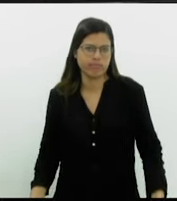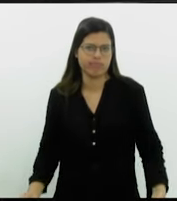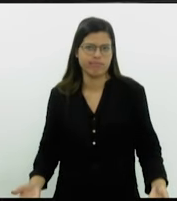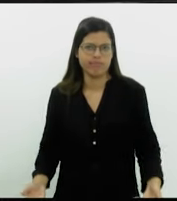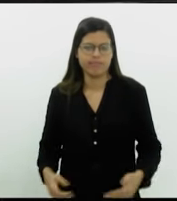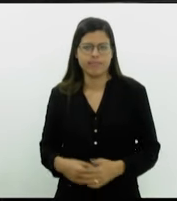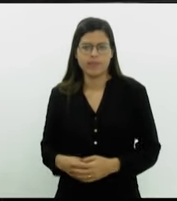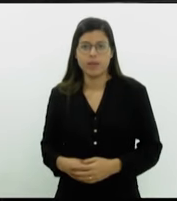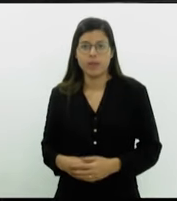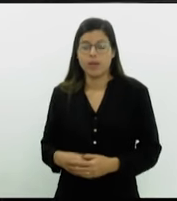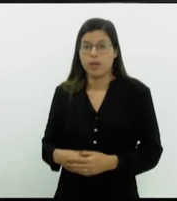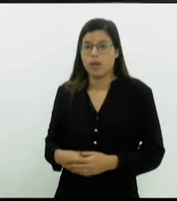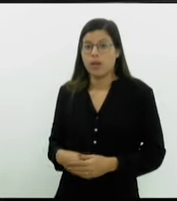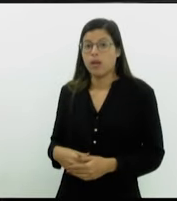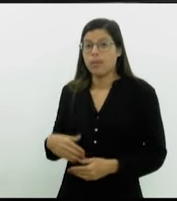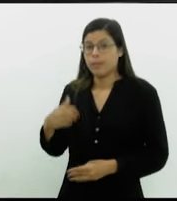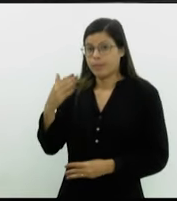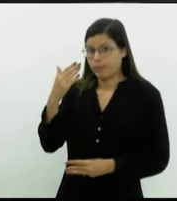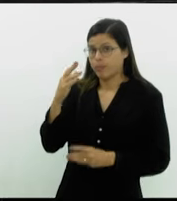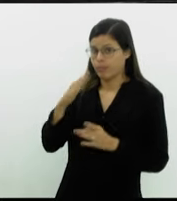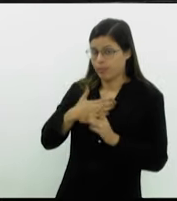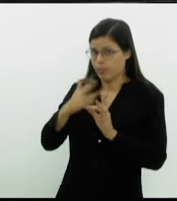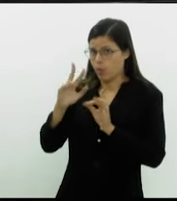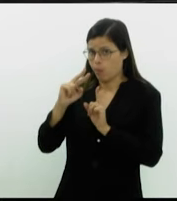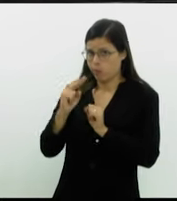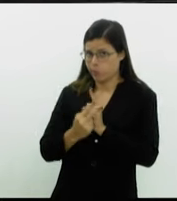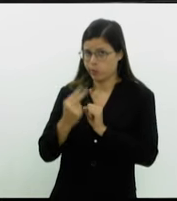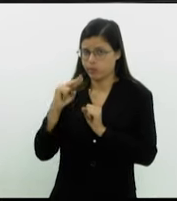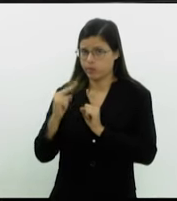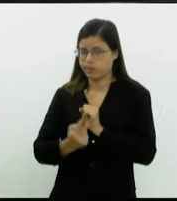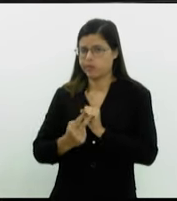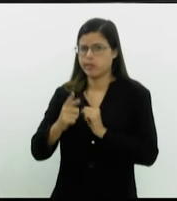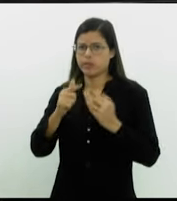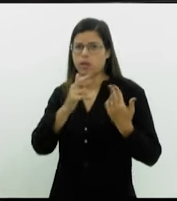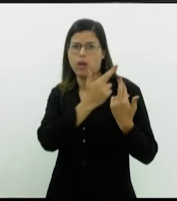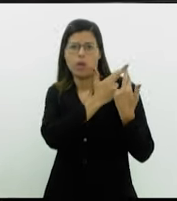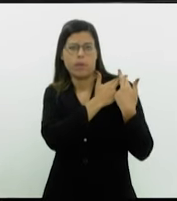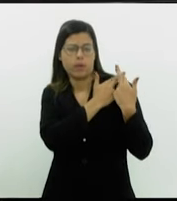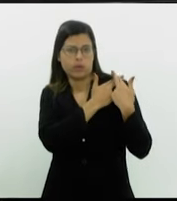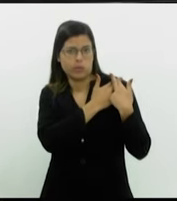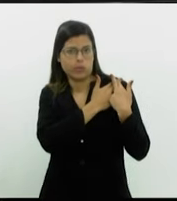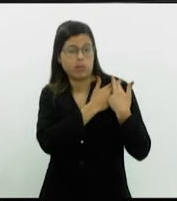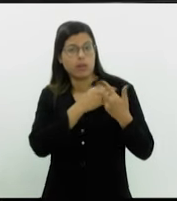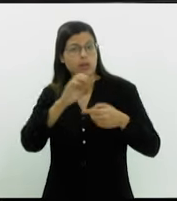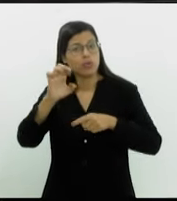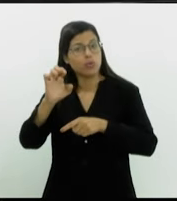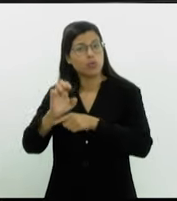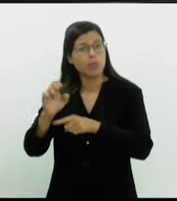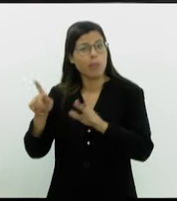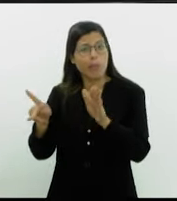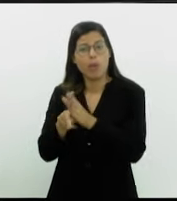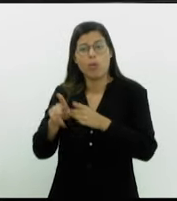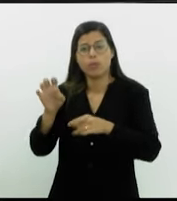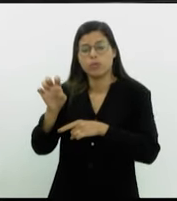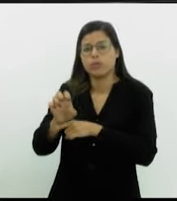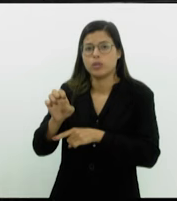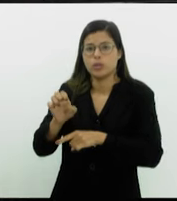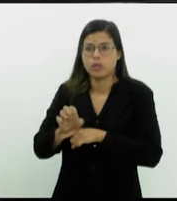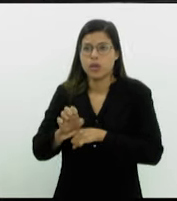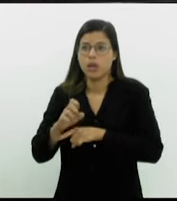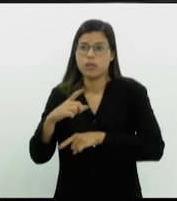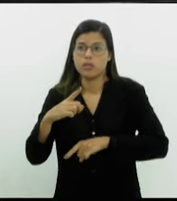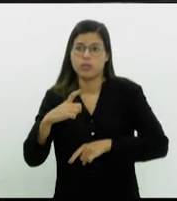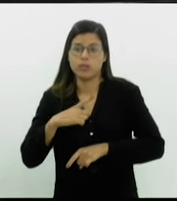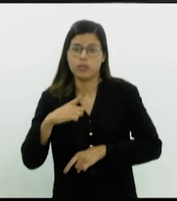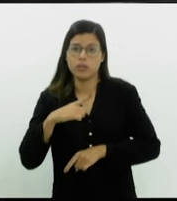meu entendimento, isto é uma responsabilidade do Estado, com interesses específicos